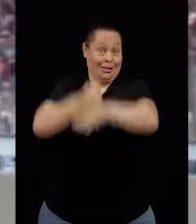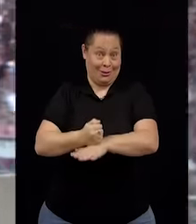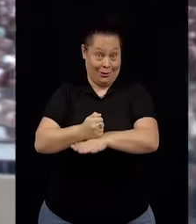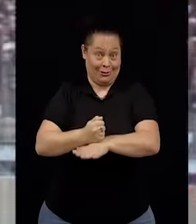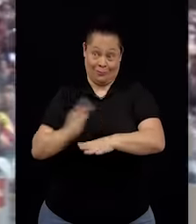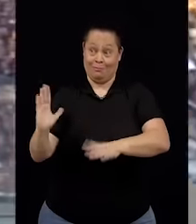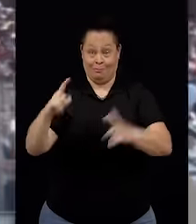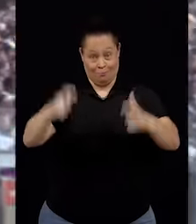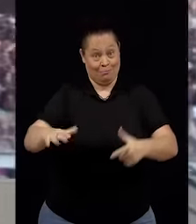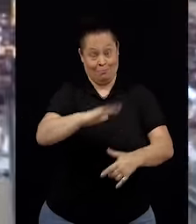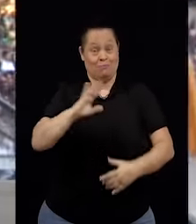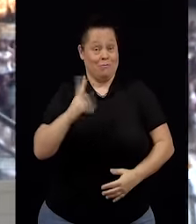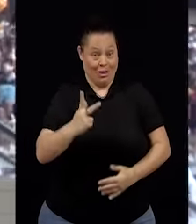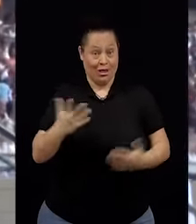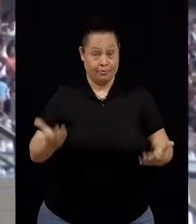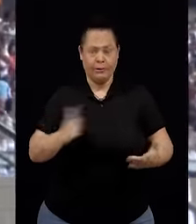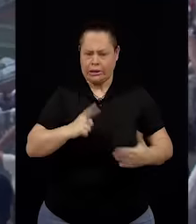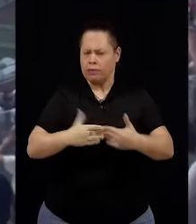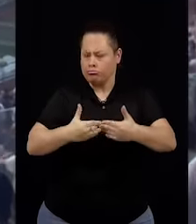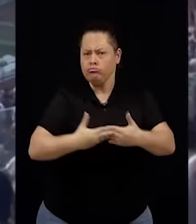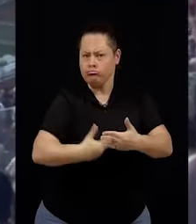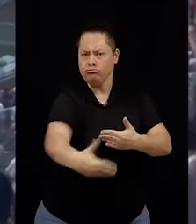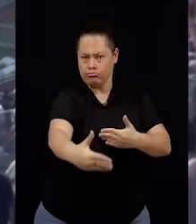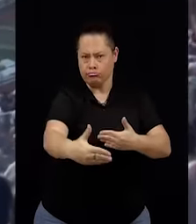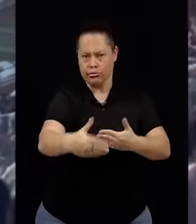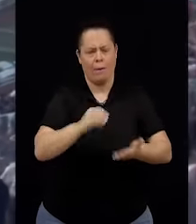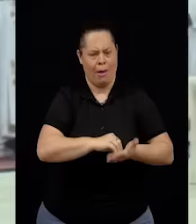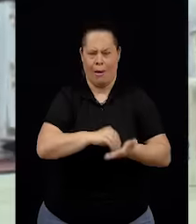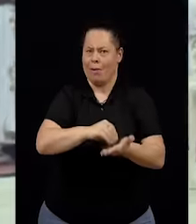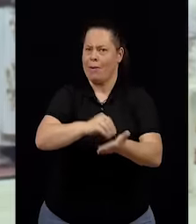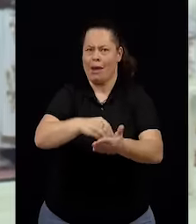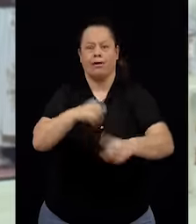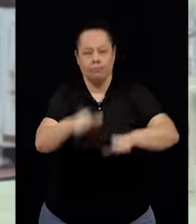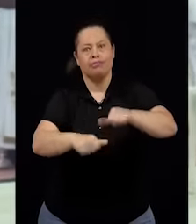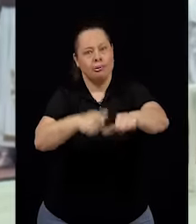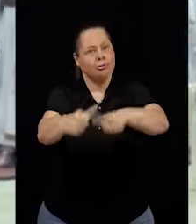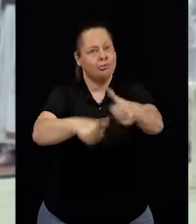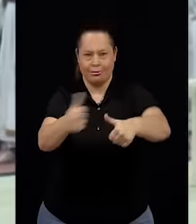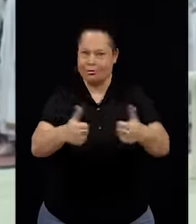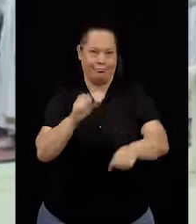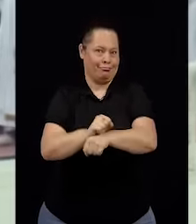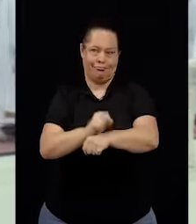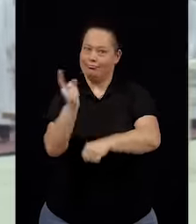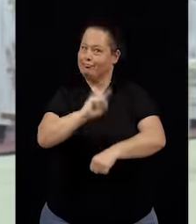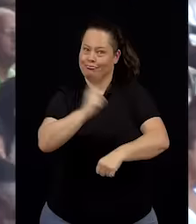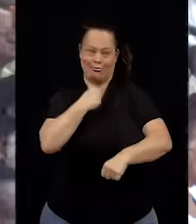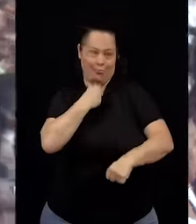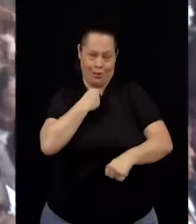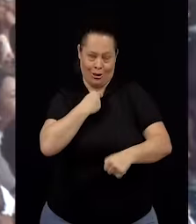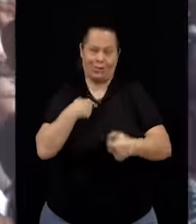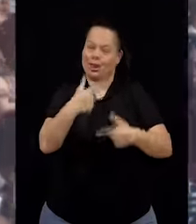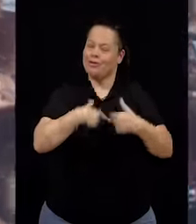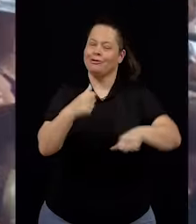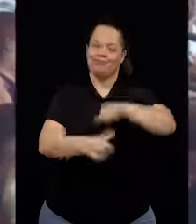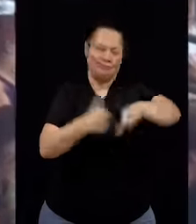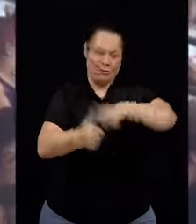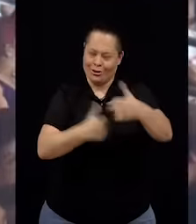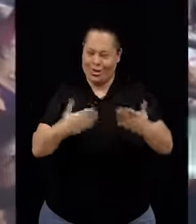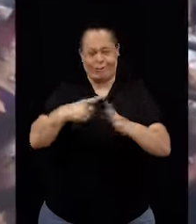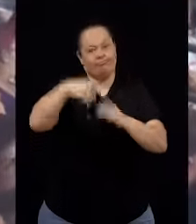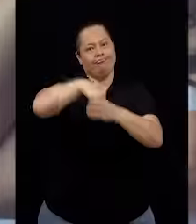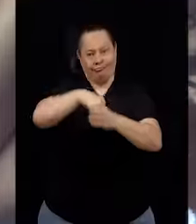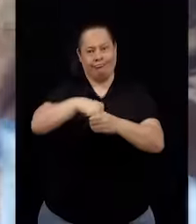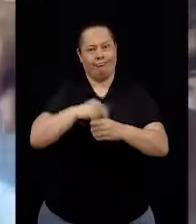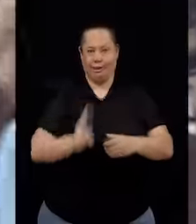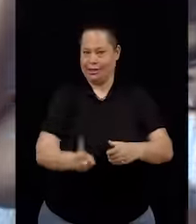Ainda temos muito que avançar, reconhecendo a necessidade urgente de mudanças na igreja. E a Assembleia do Povo de Deus